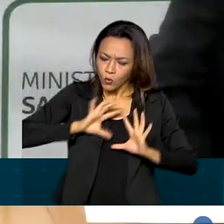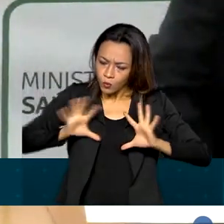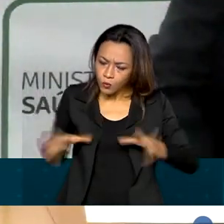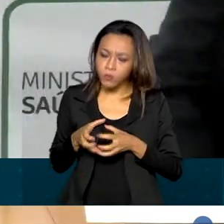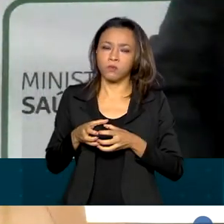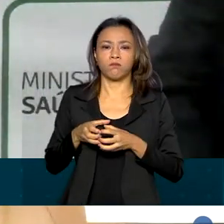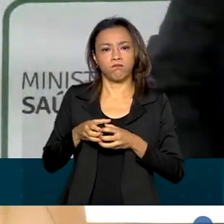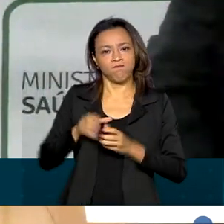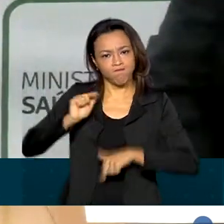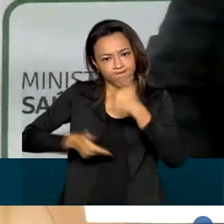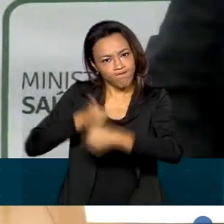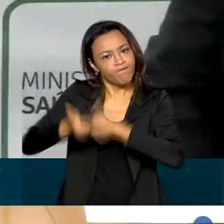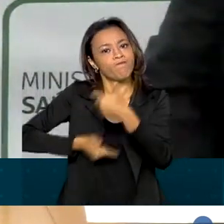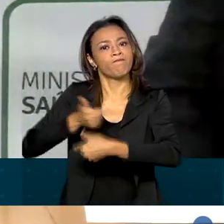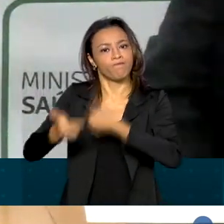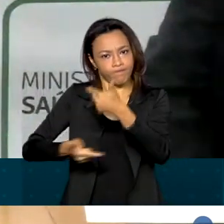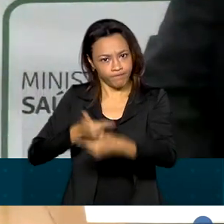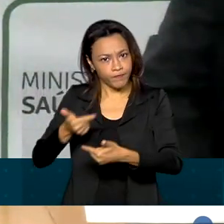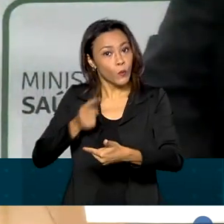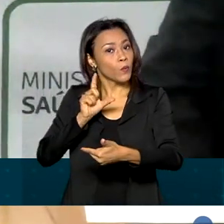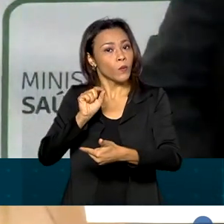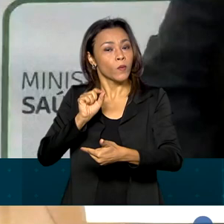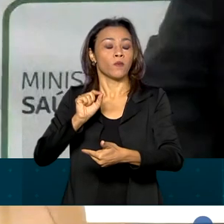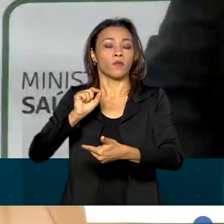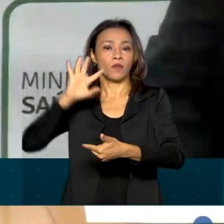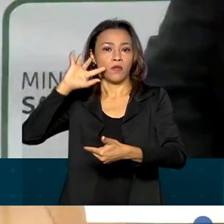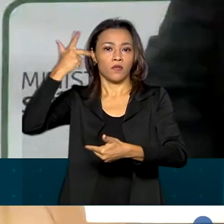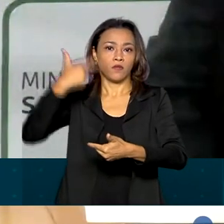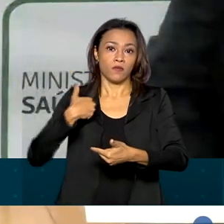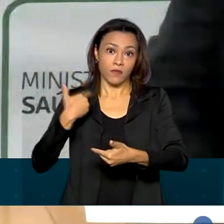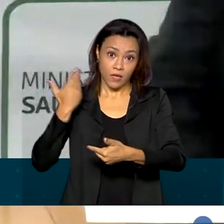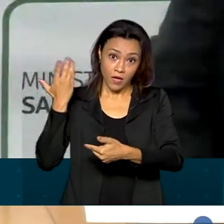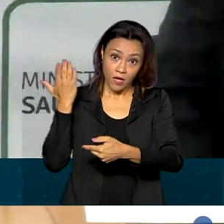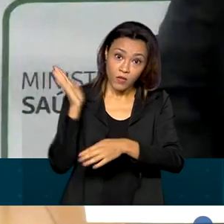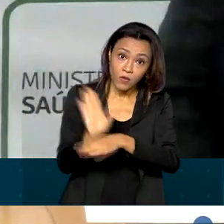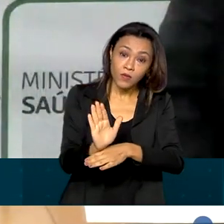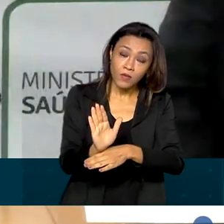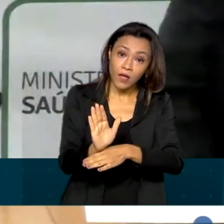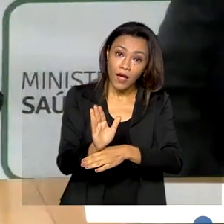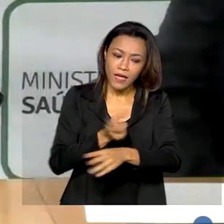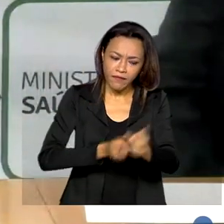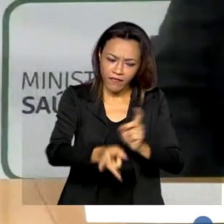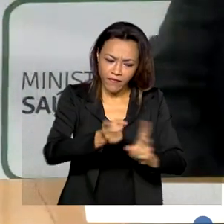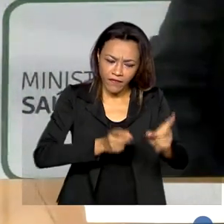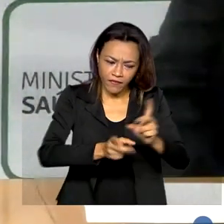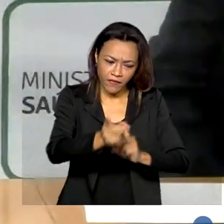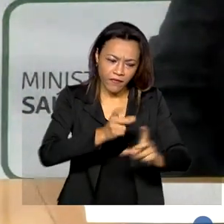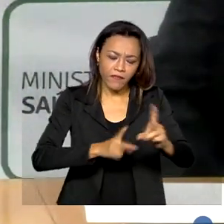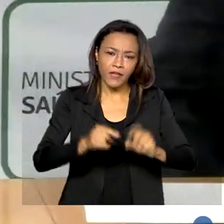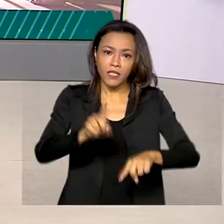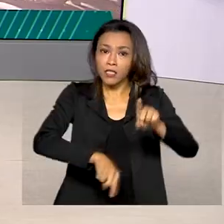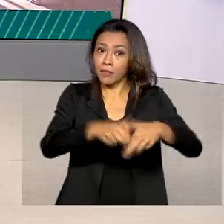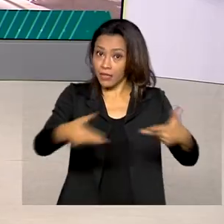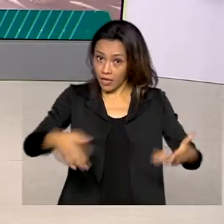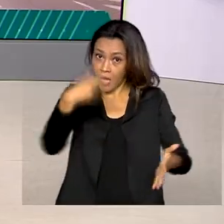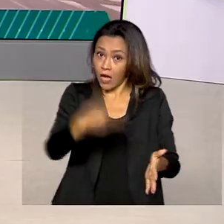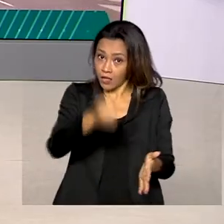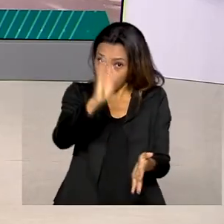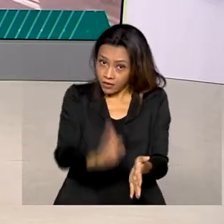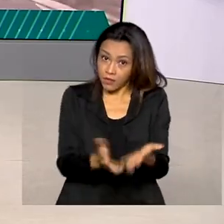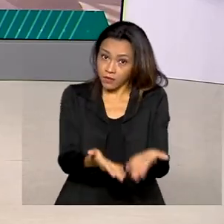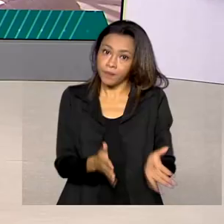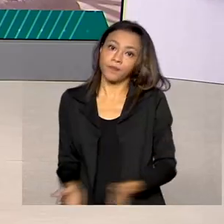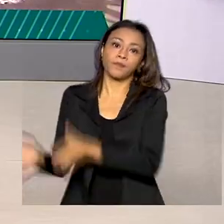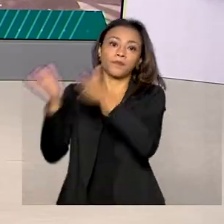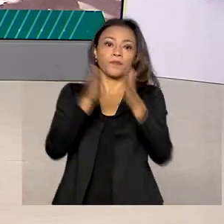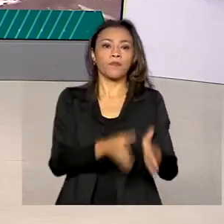em uma ação conjunta, suprir o mercado internacional, o mercado nacional desses insumos. O